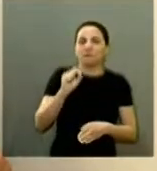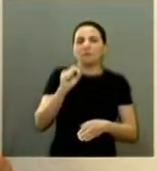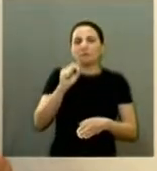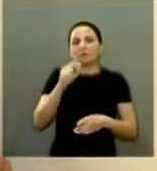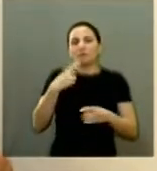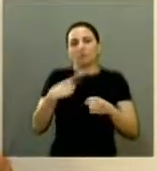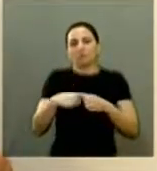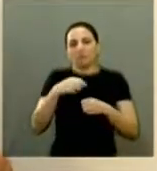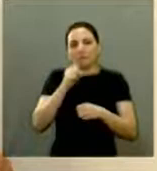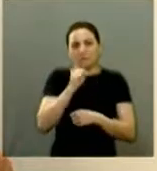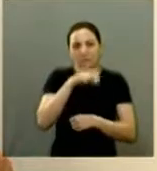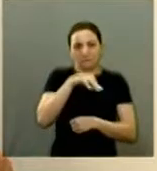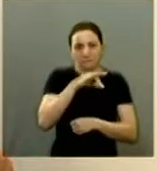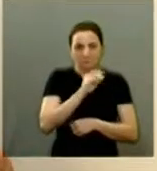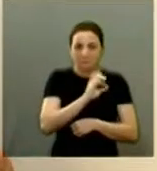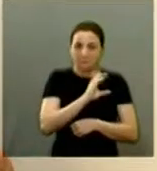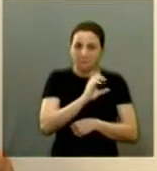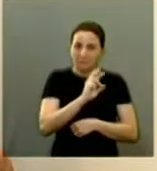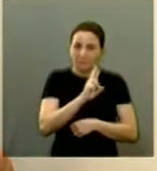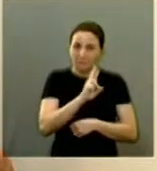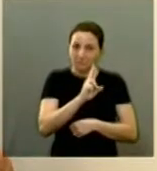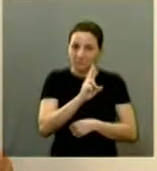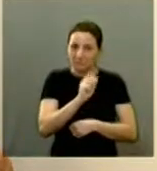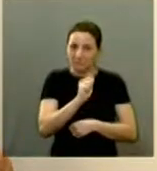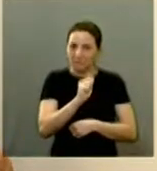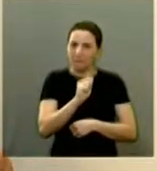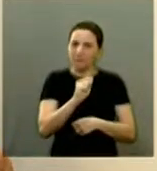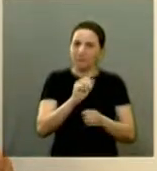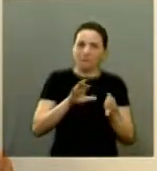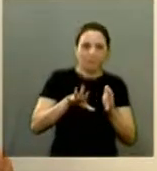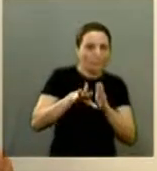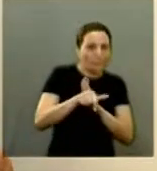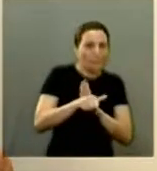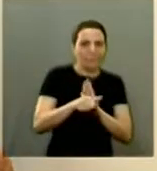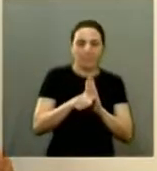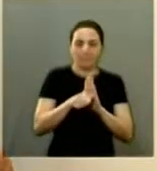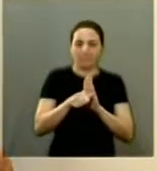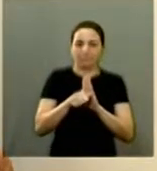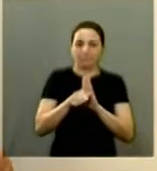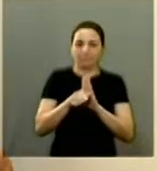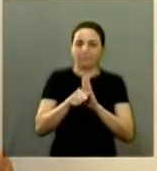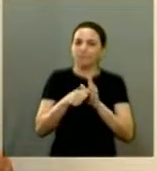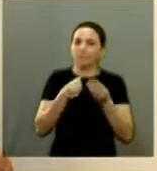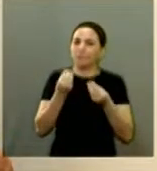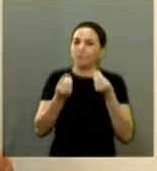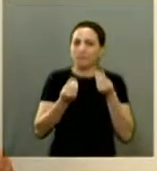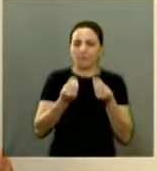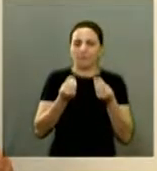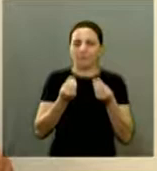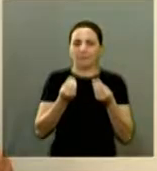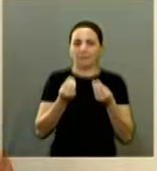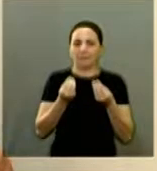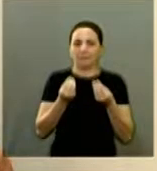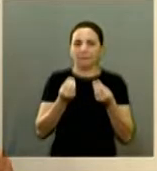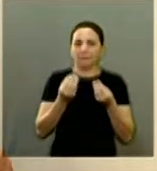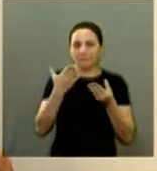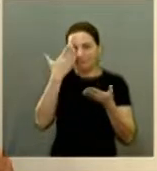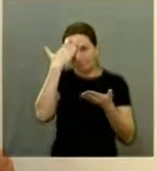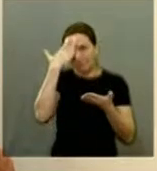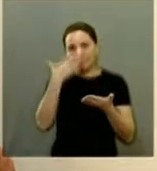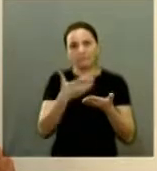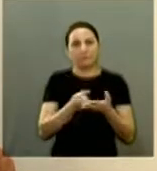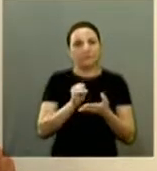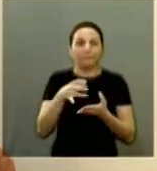Clara acredite que se quiser foi roubado roubado então a população ontem o